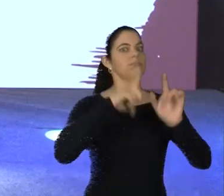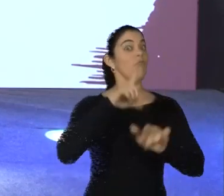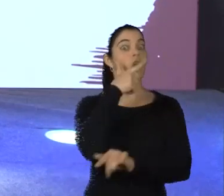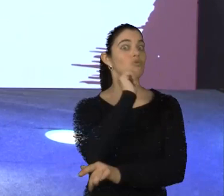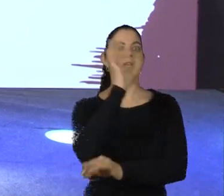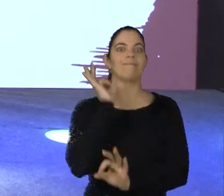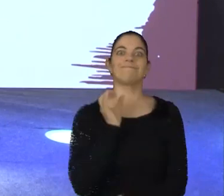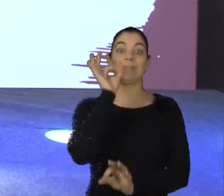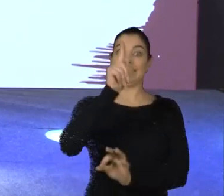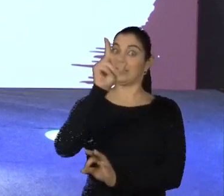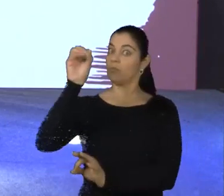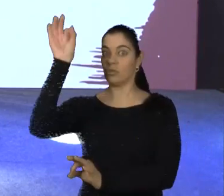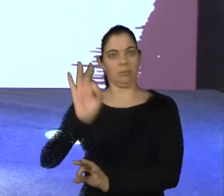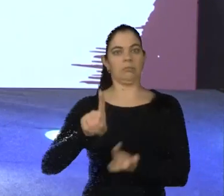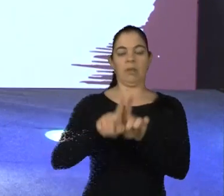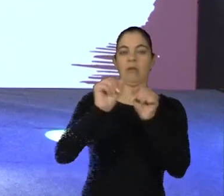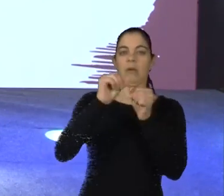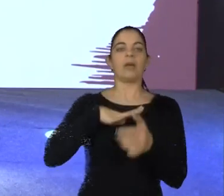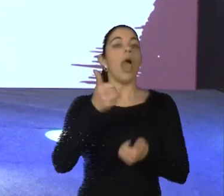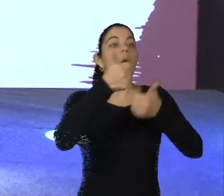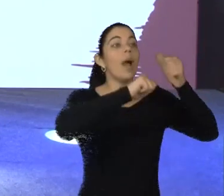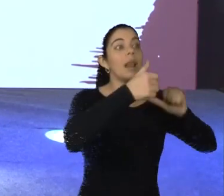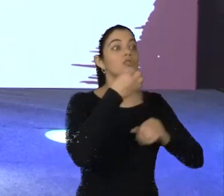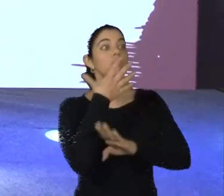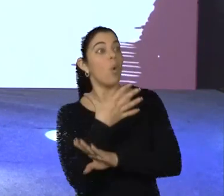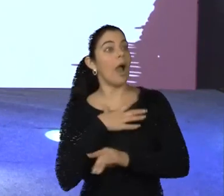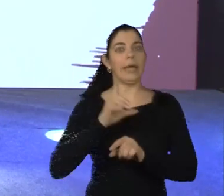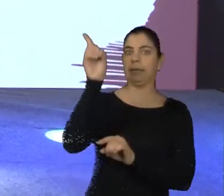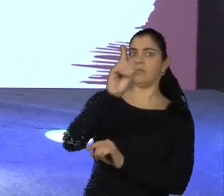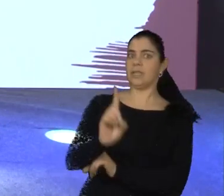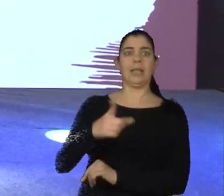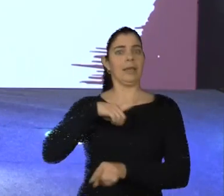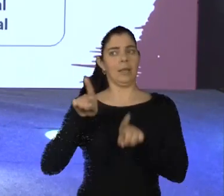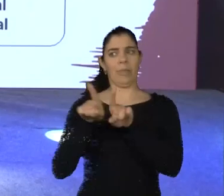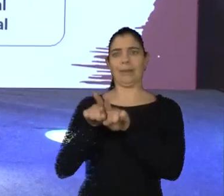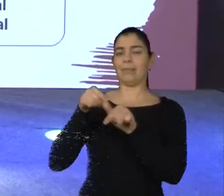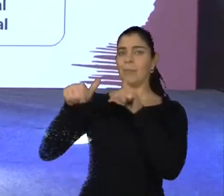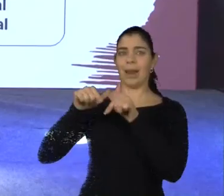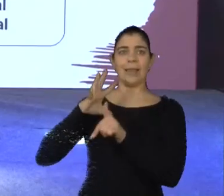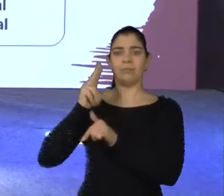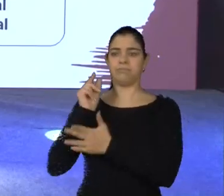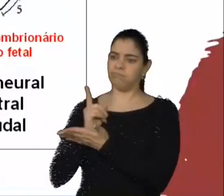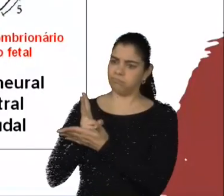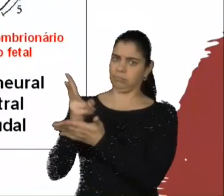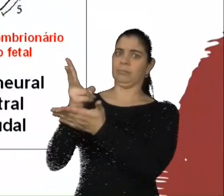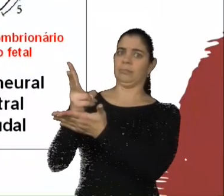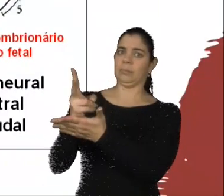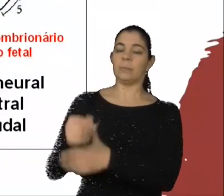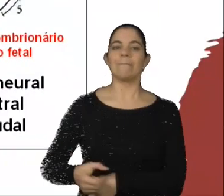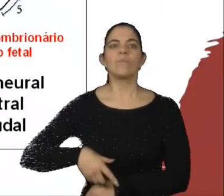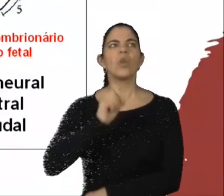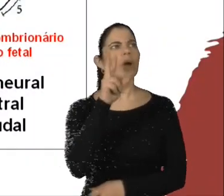genética não é destino nem para qualidades boas, nem para deficiências que precisam ser trabalhadas duramente. Quando a gente olha